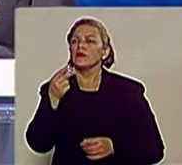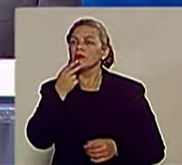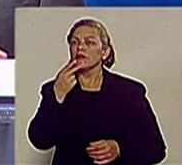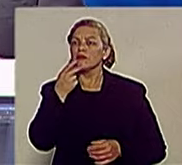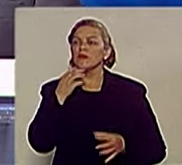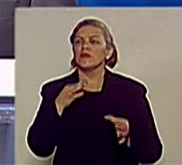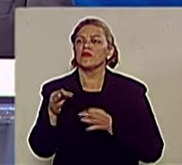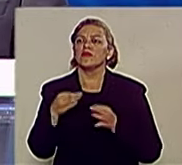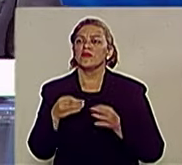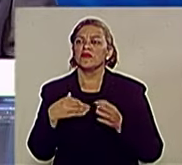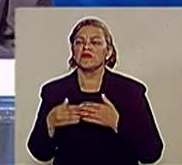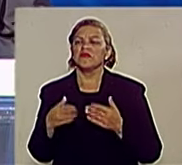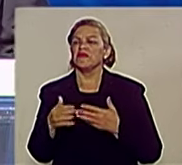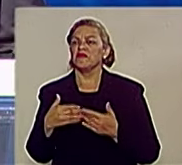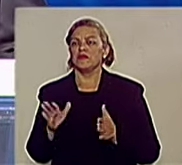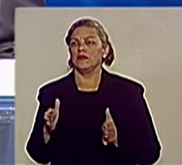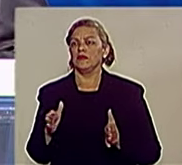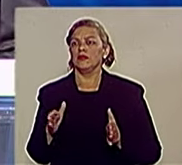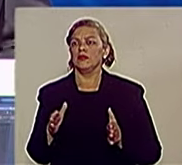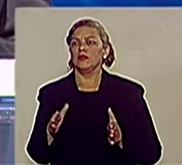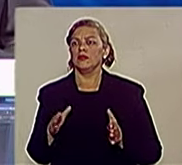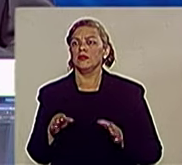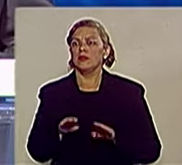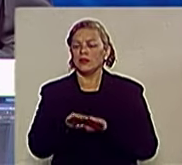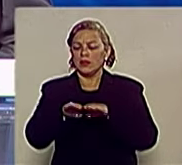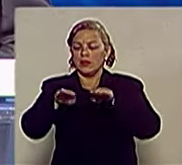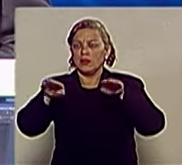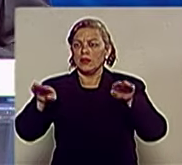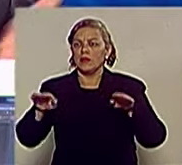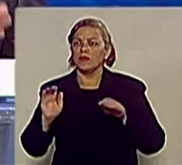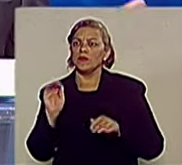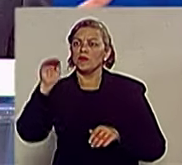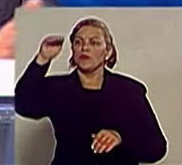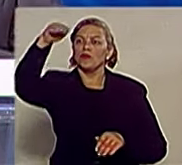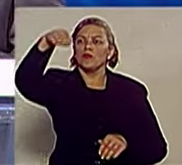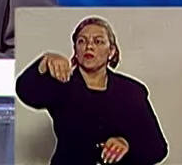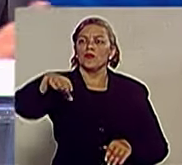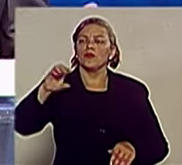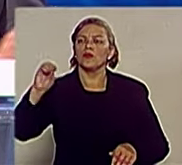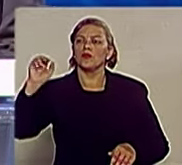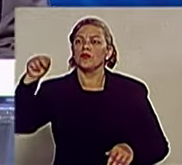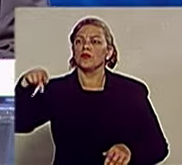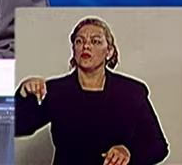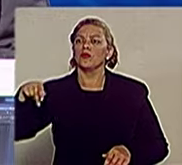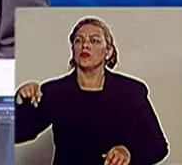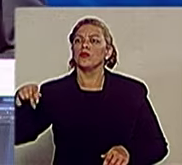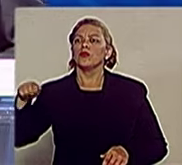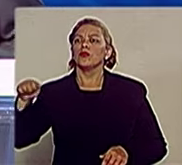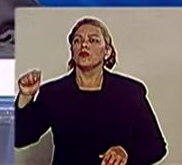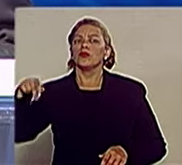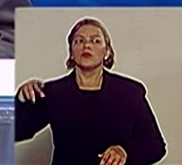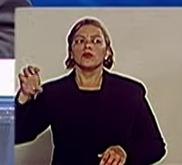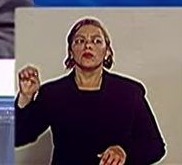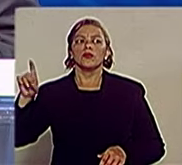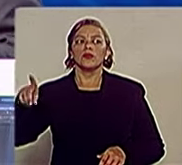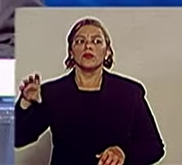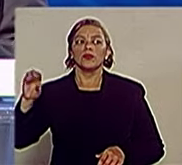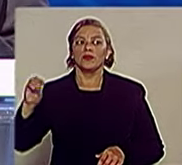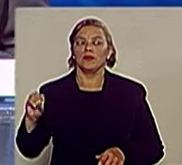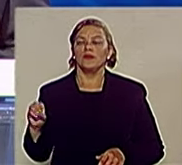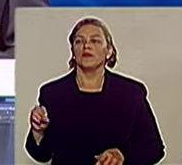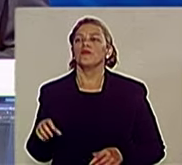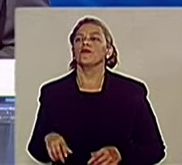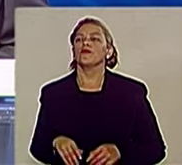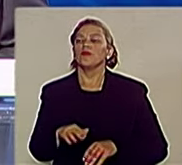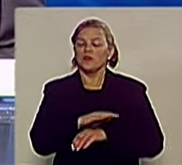A duplicação do viaduto Canebo que nós fizemos é obra desnecessária? Não conhece a cidade, andou muito longe. O asfalto